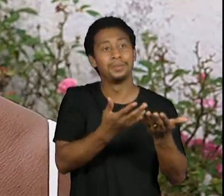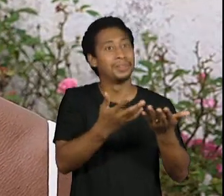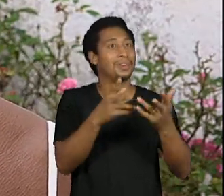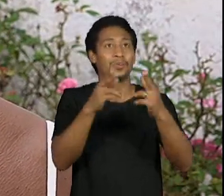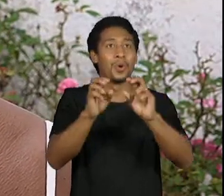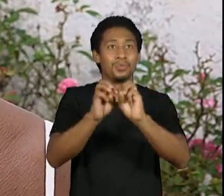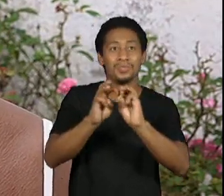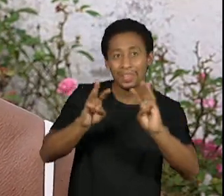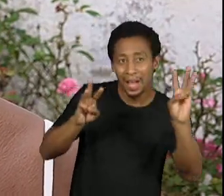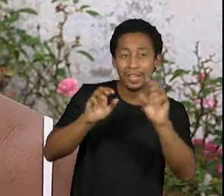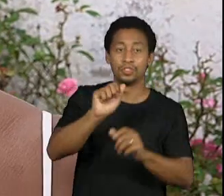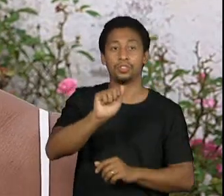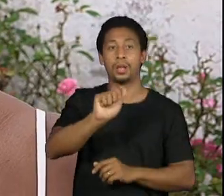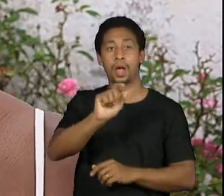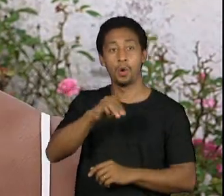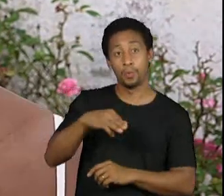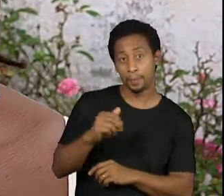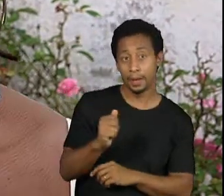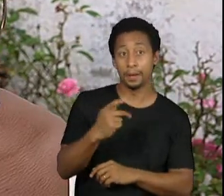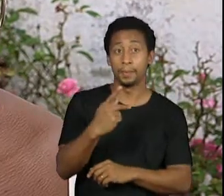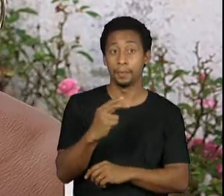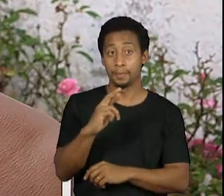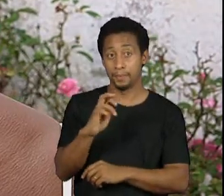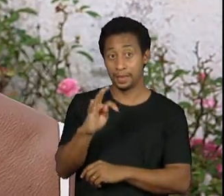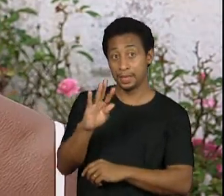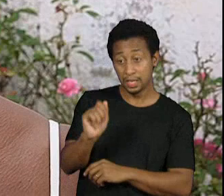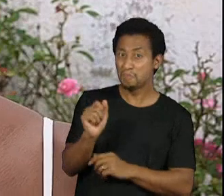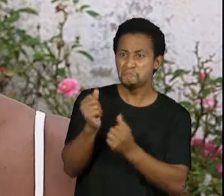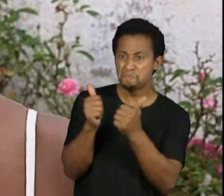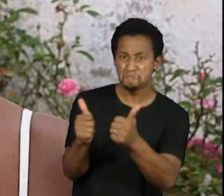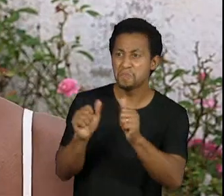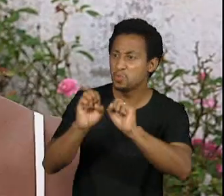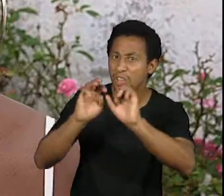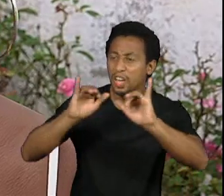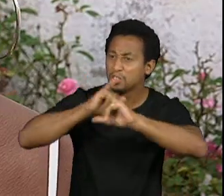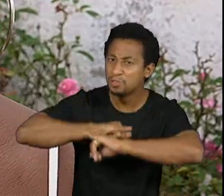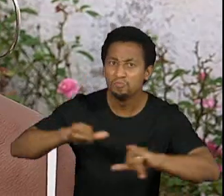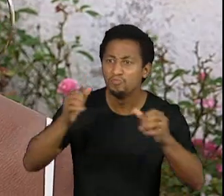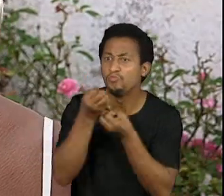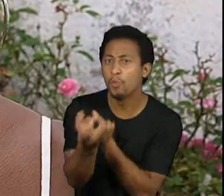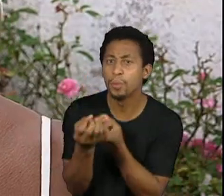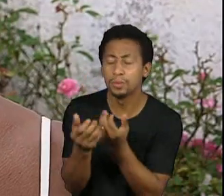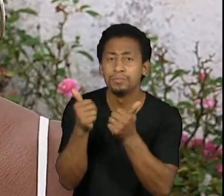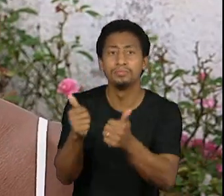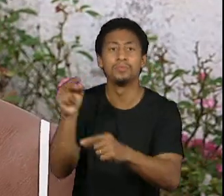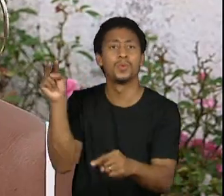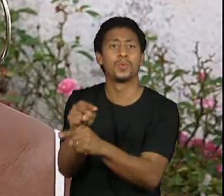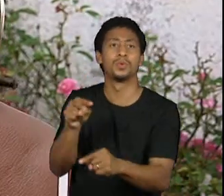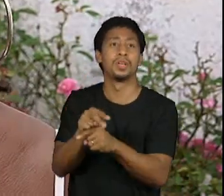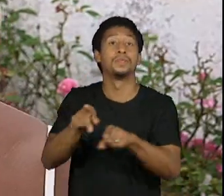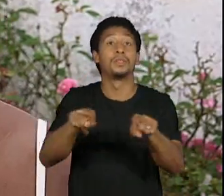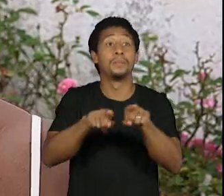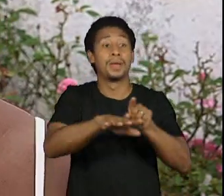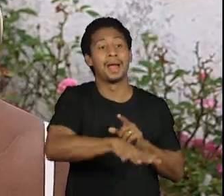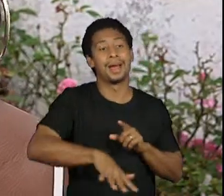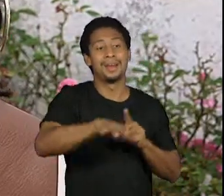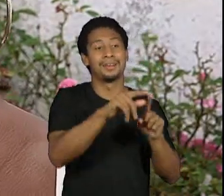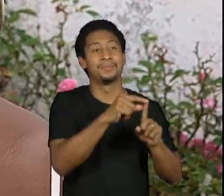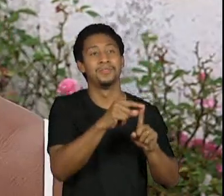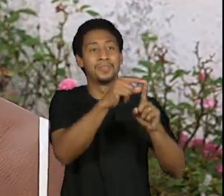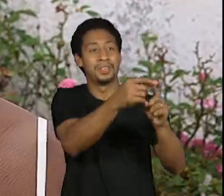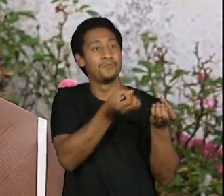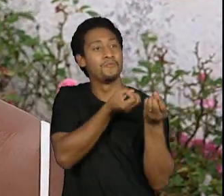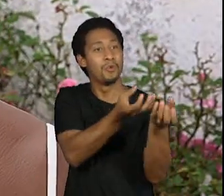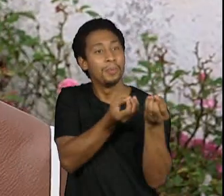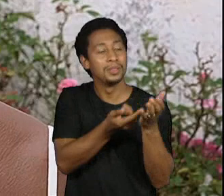para mim, é um veículo fundamental. A gente nunca teve veículos que cuidassem da comunicação periférica com tanto rigor